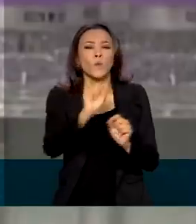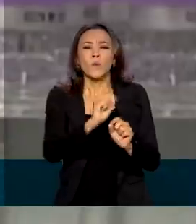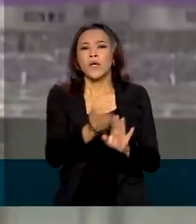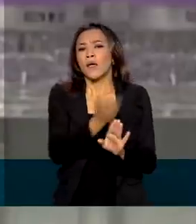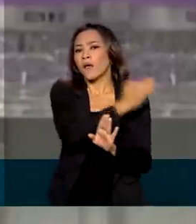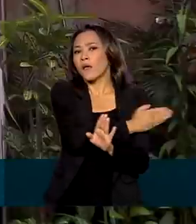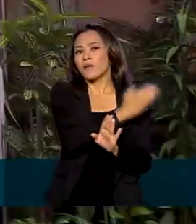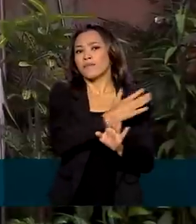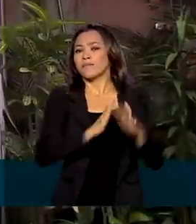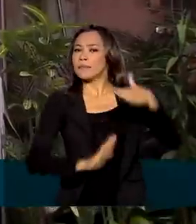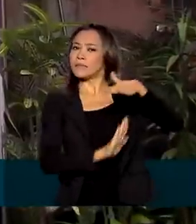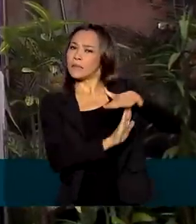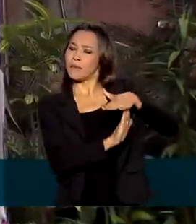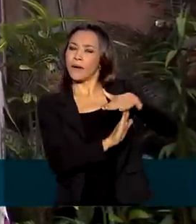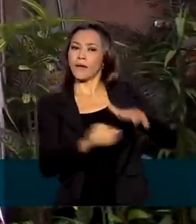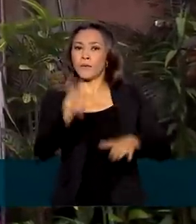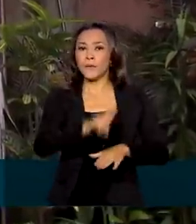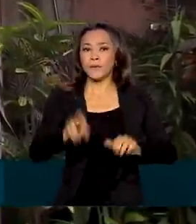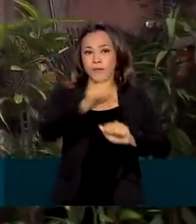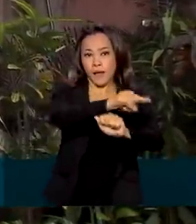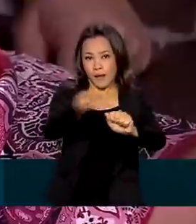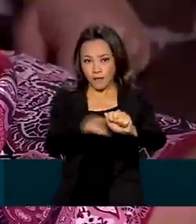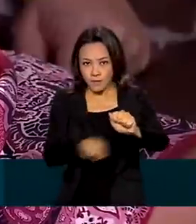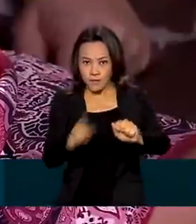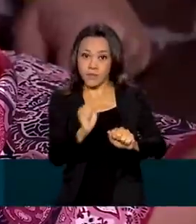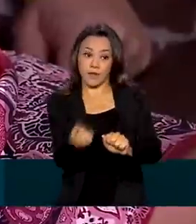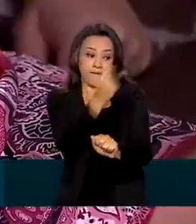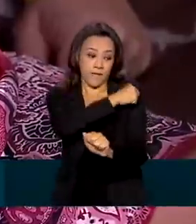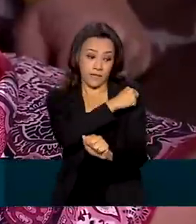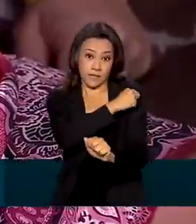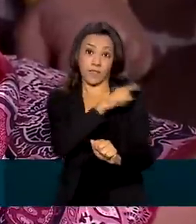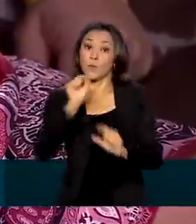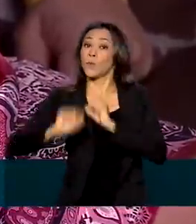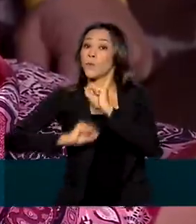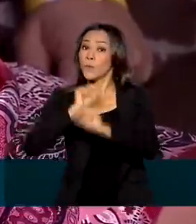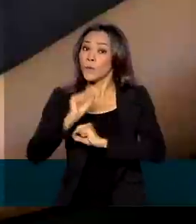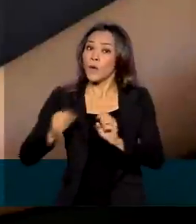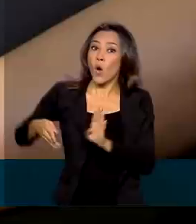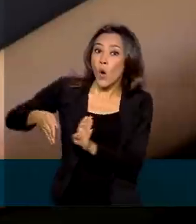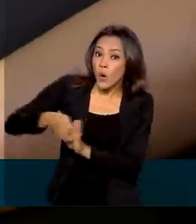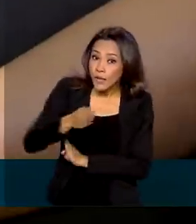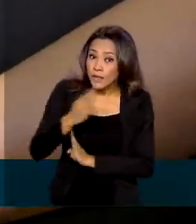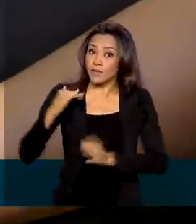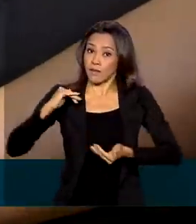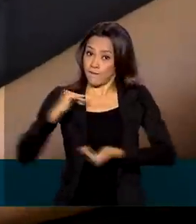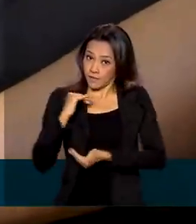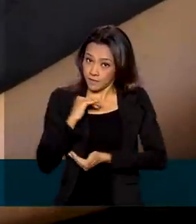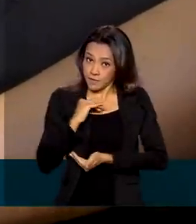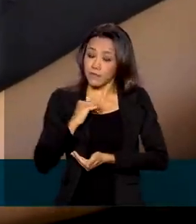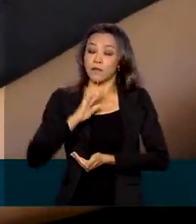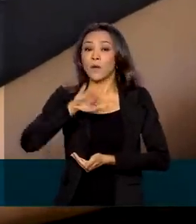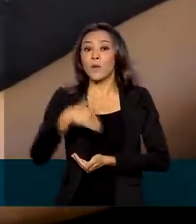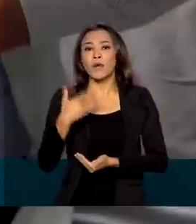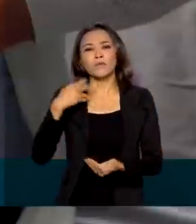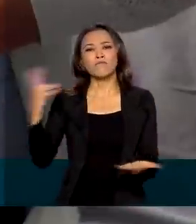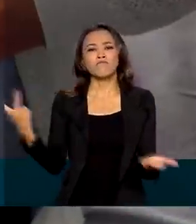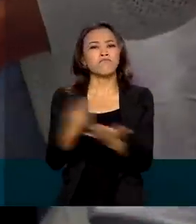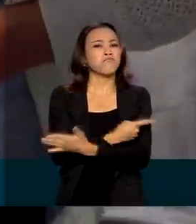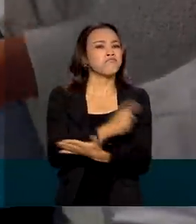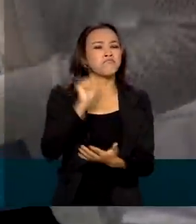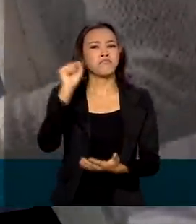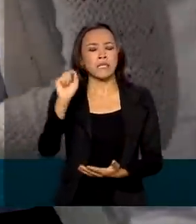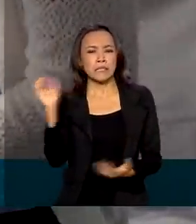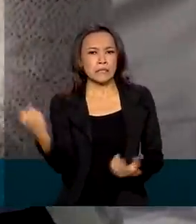temporária do uso da vacina AstraZeneca para as gestantes por recomendação da Anvisa após o registro de um evento